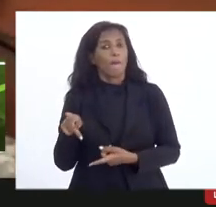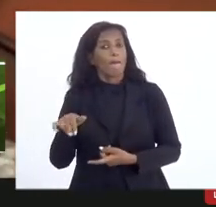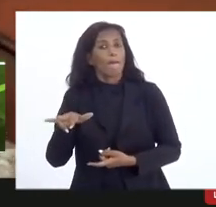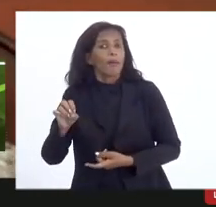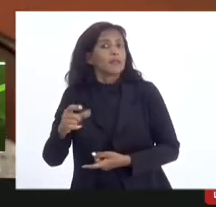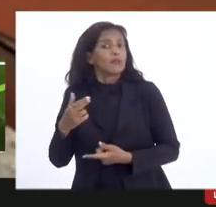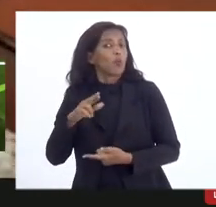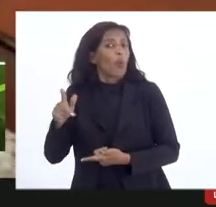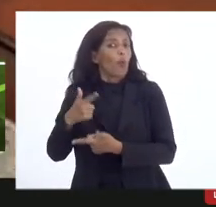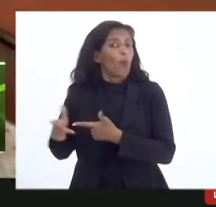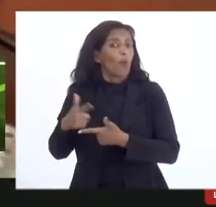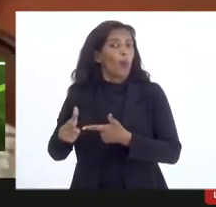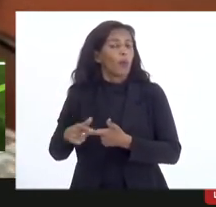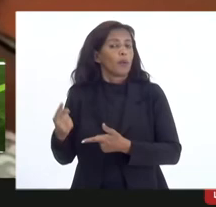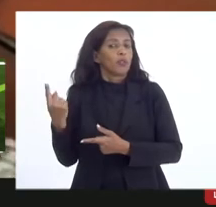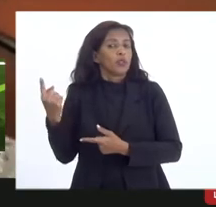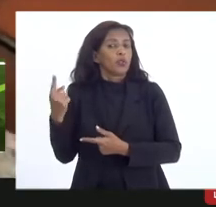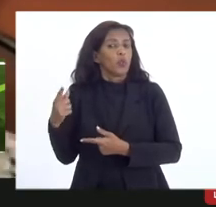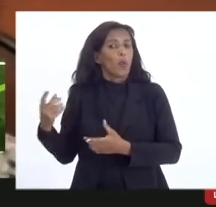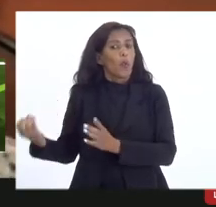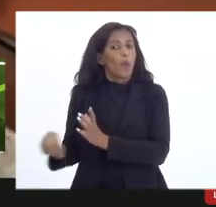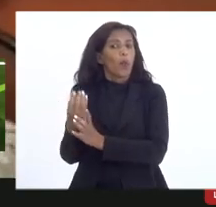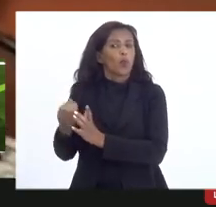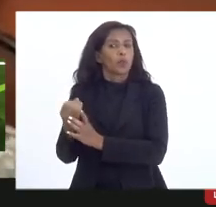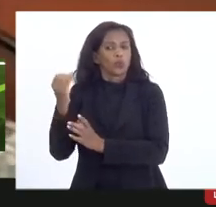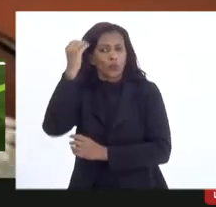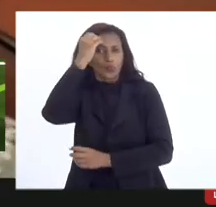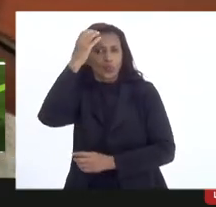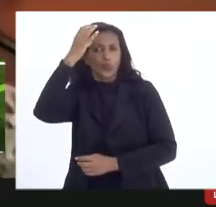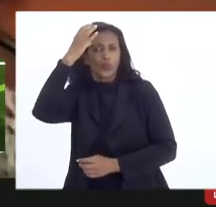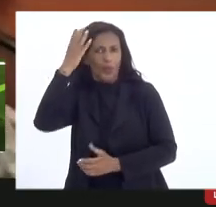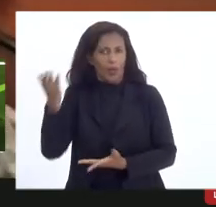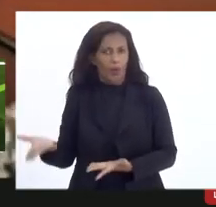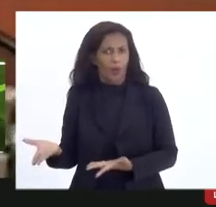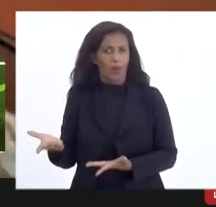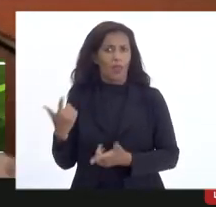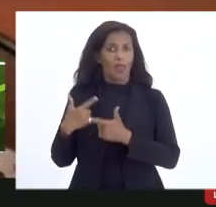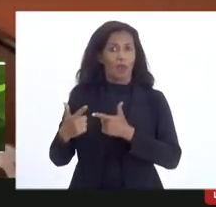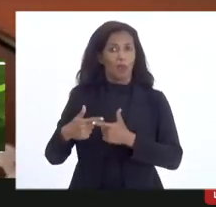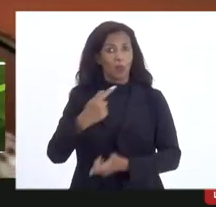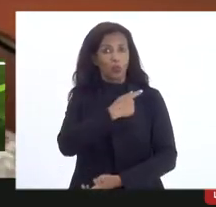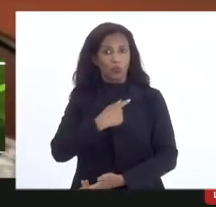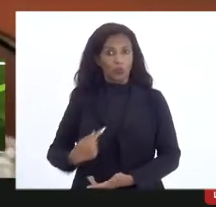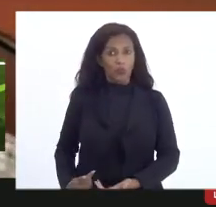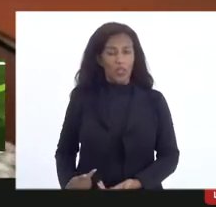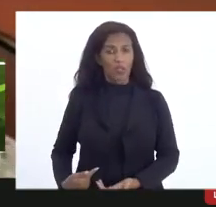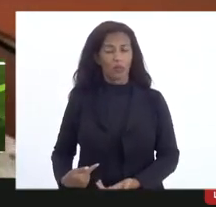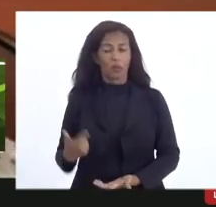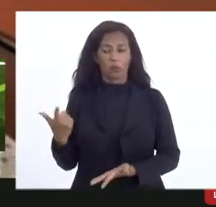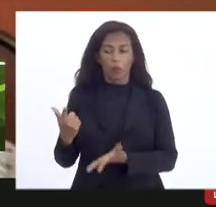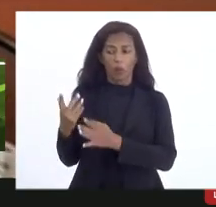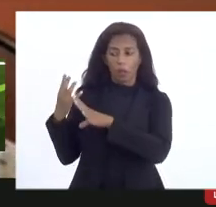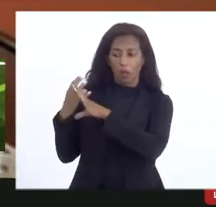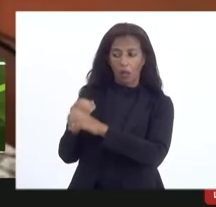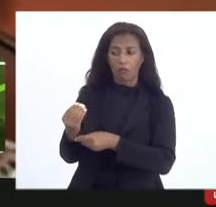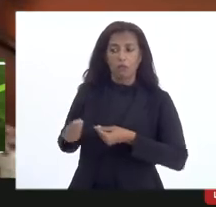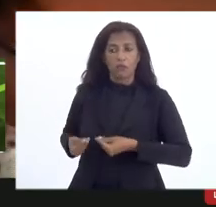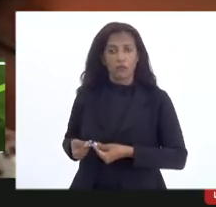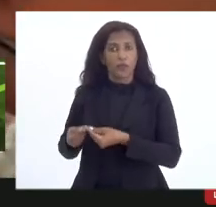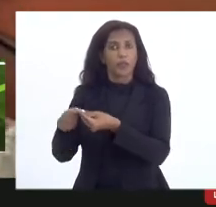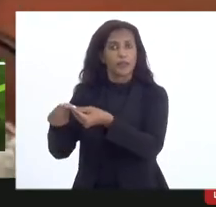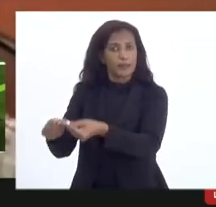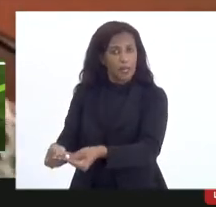não é problema do produtor cultural o passivo da prestação de contas é um problema do governo porque a prestação de contas foi entregue